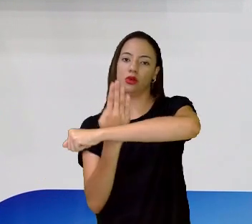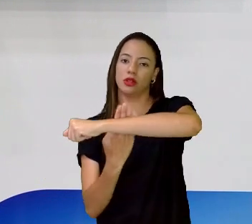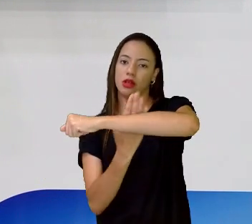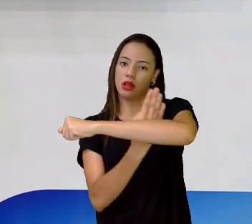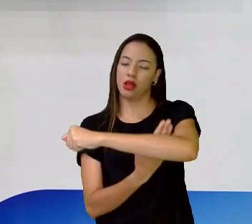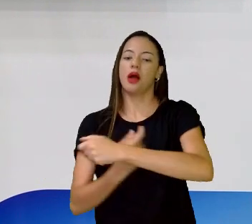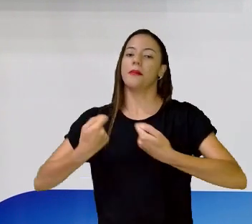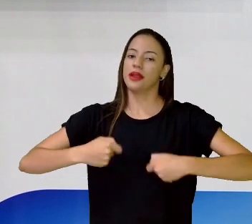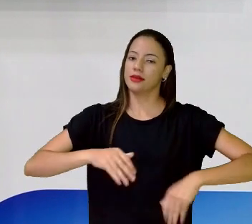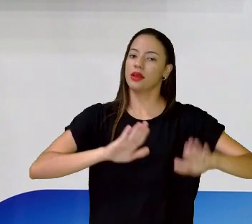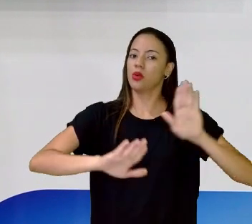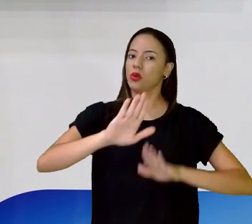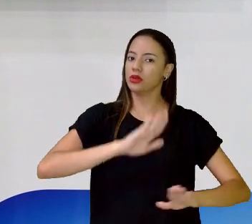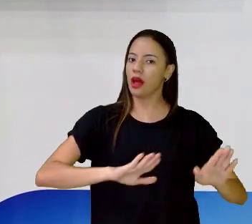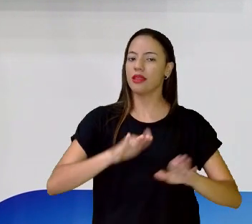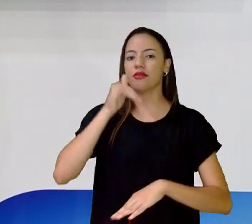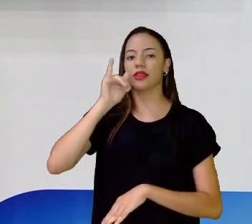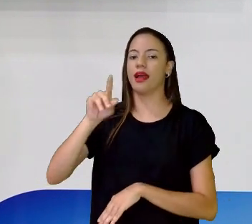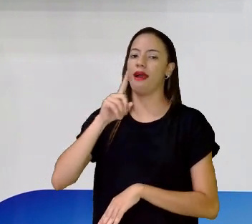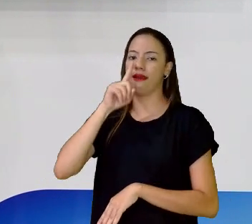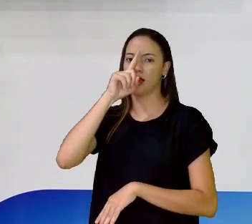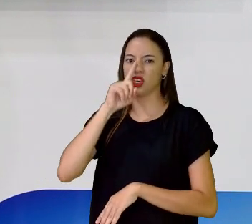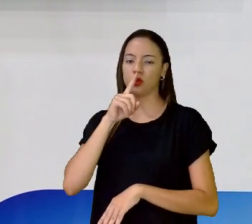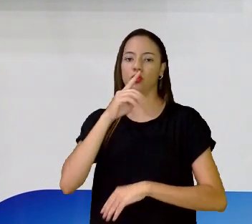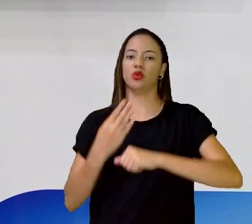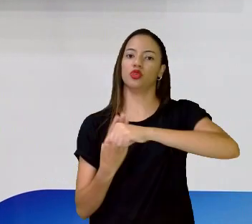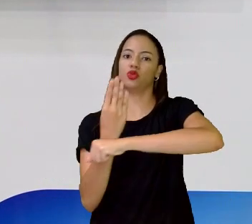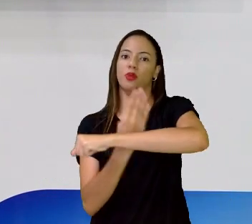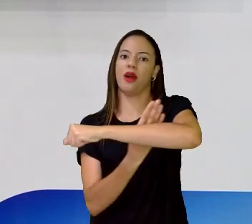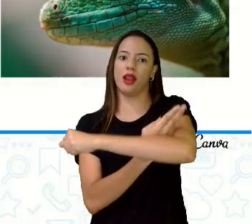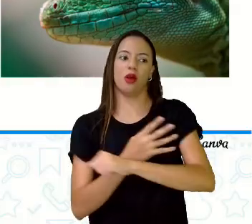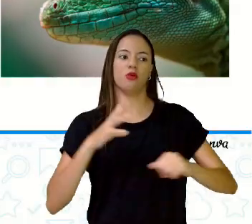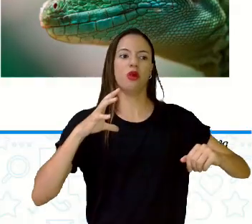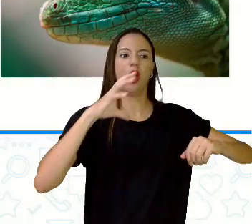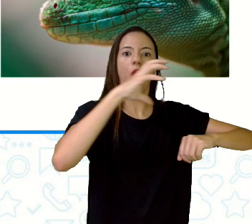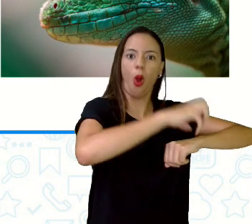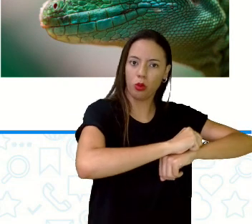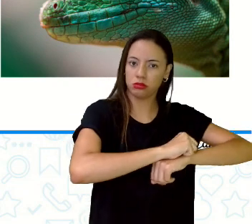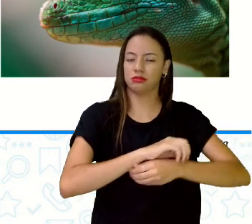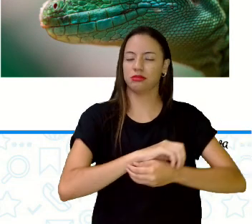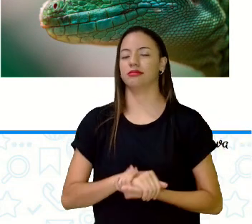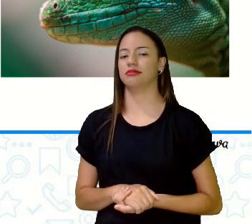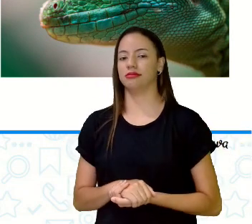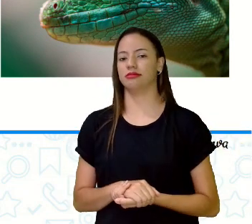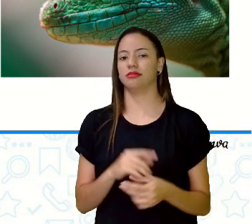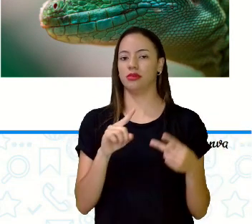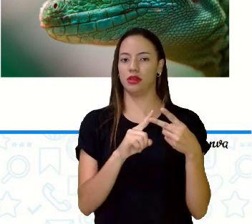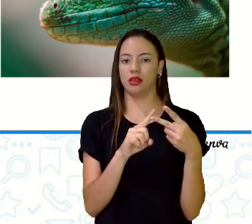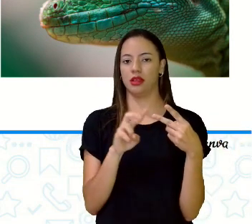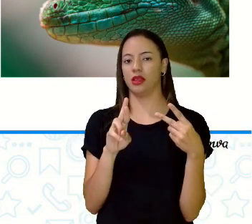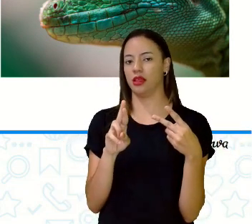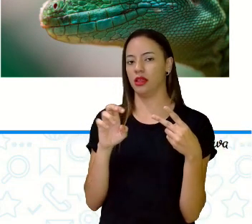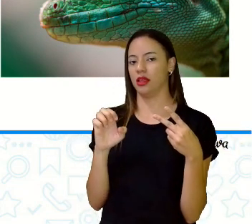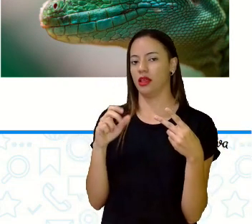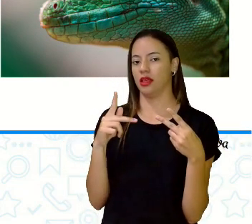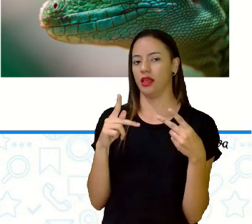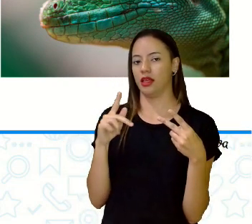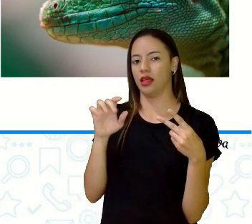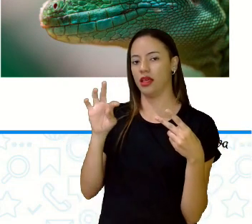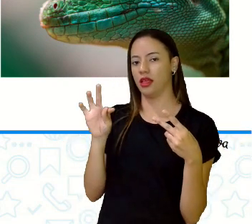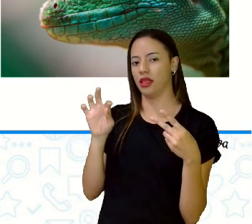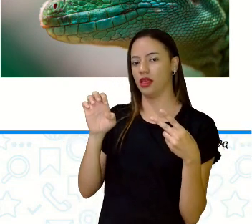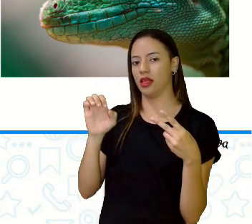nessa água para não correr risco de ataque, tá bom? Fica aí a dica. Répteis, outra espécie de